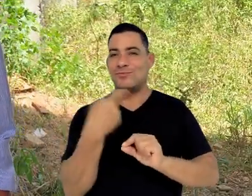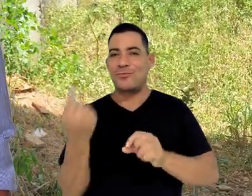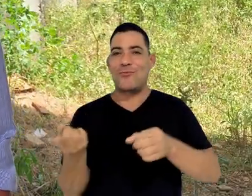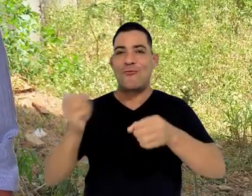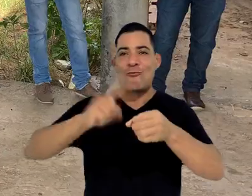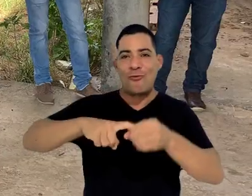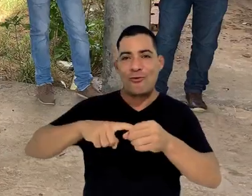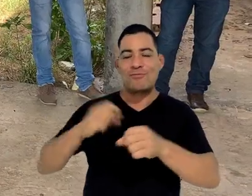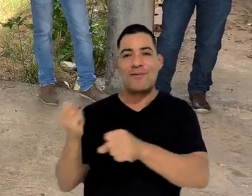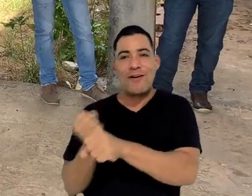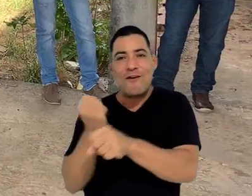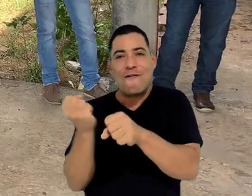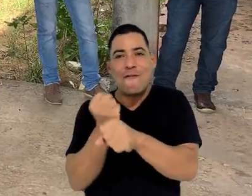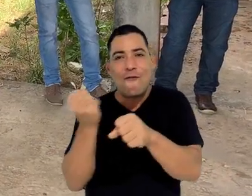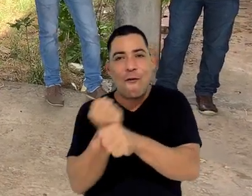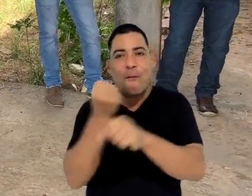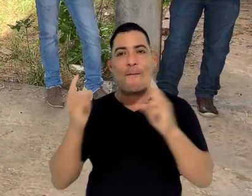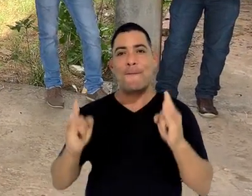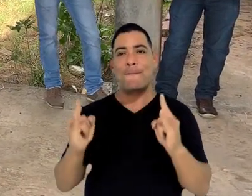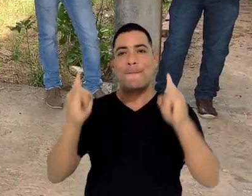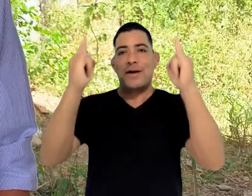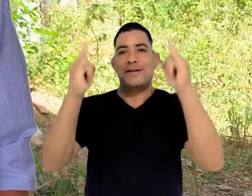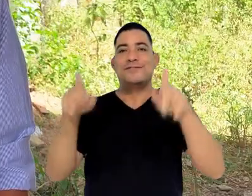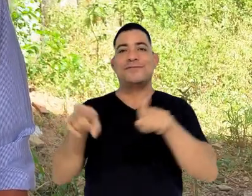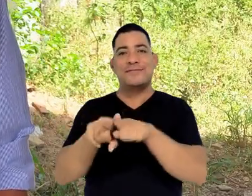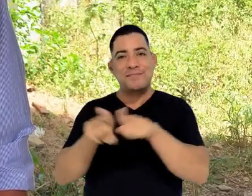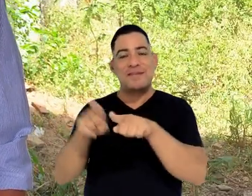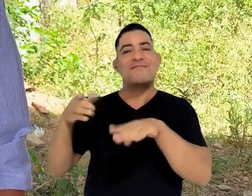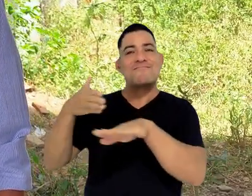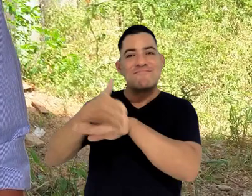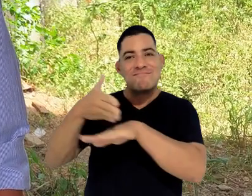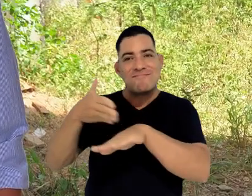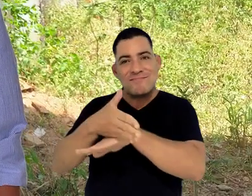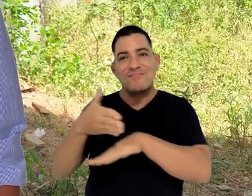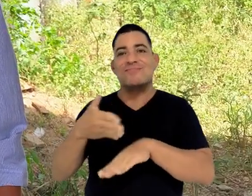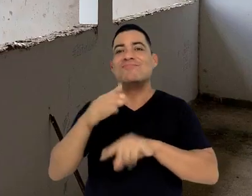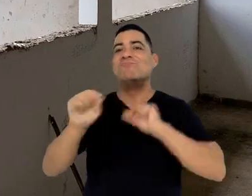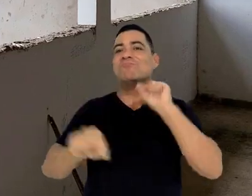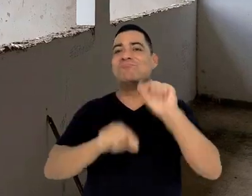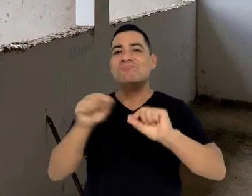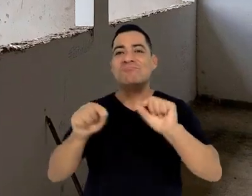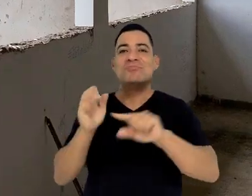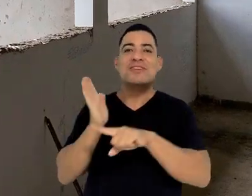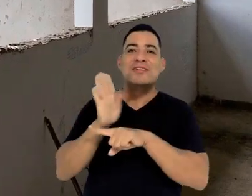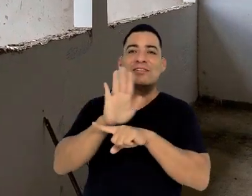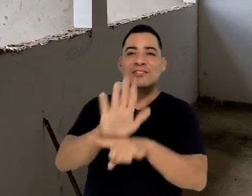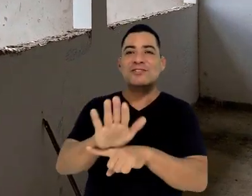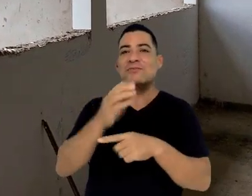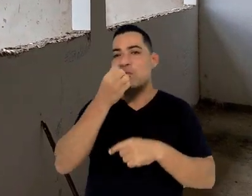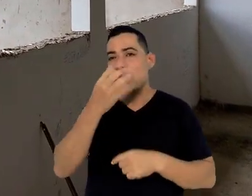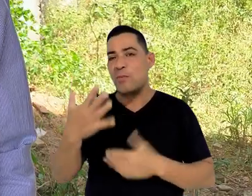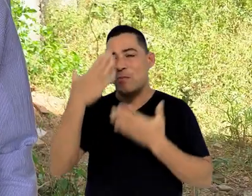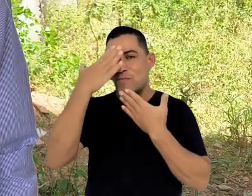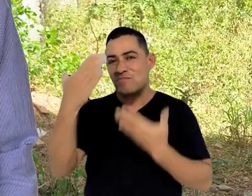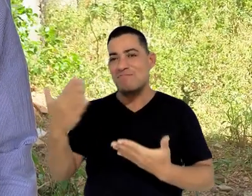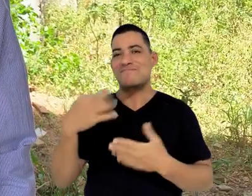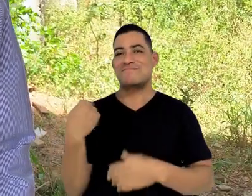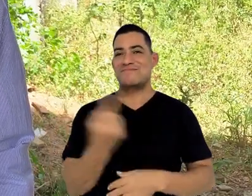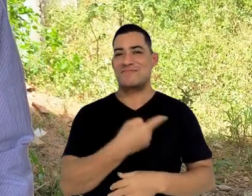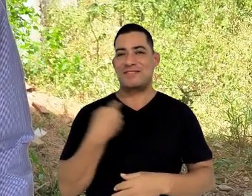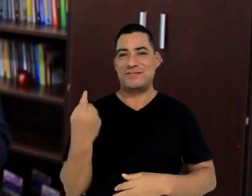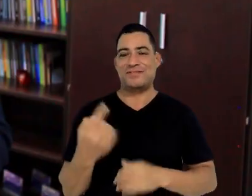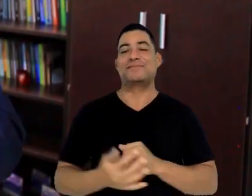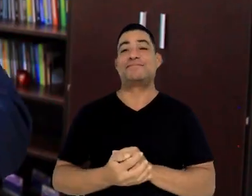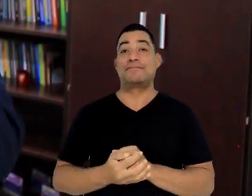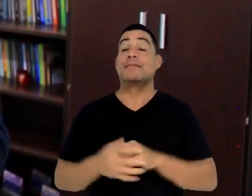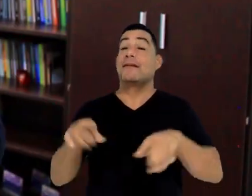retomar uma obra e a participação dessa retomada é gratificante